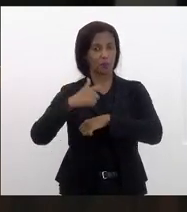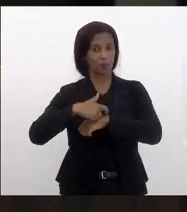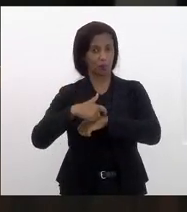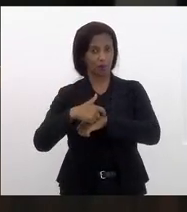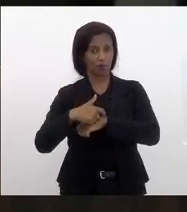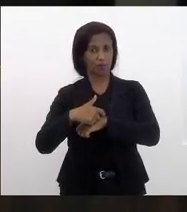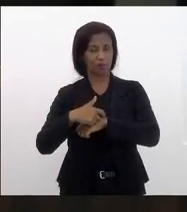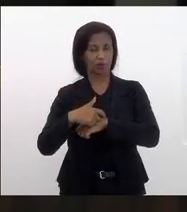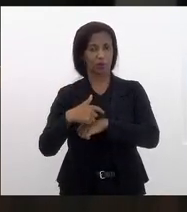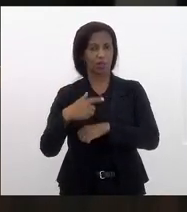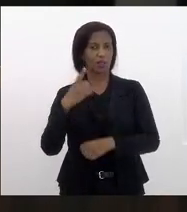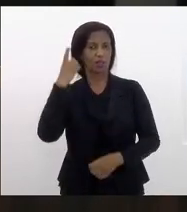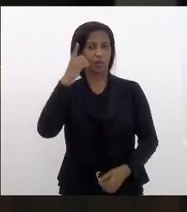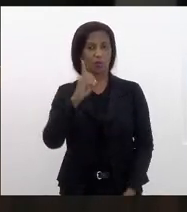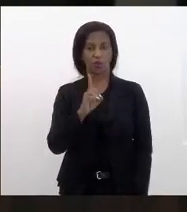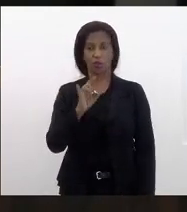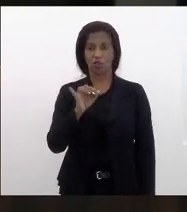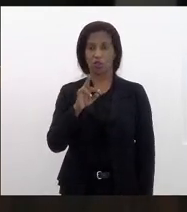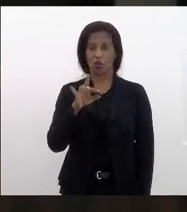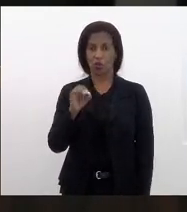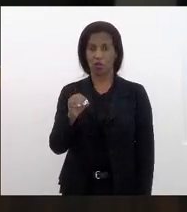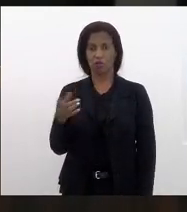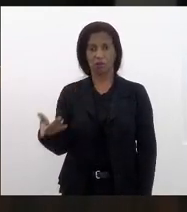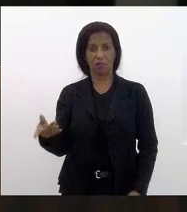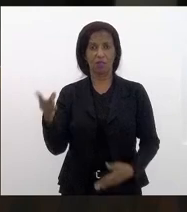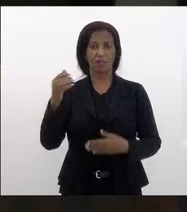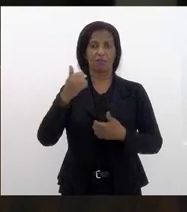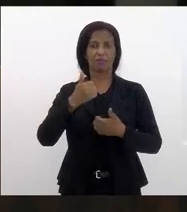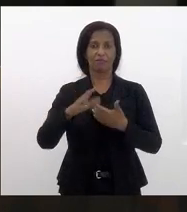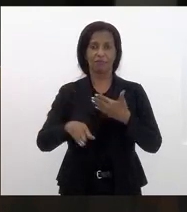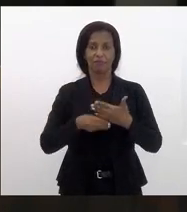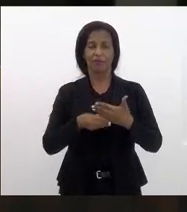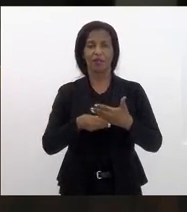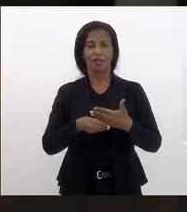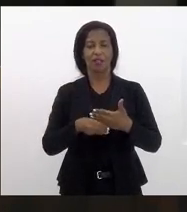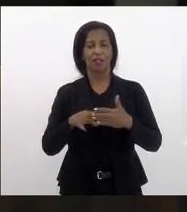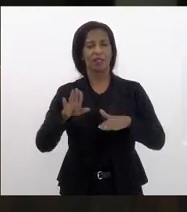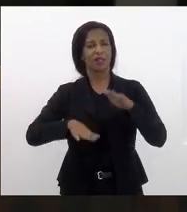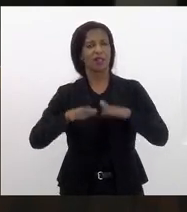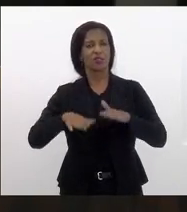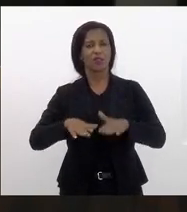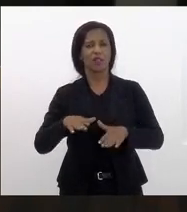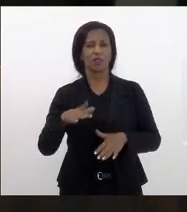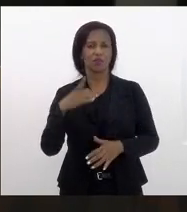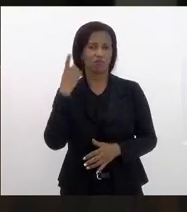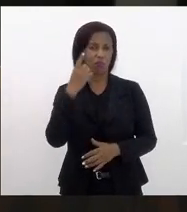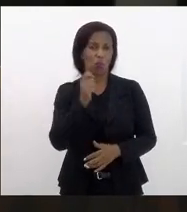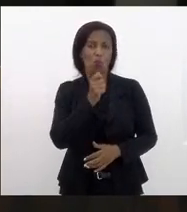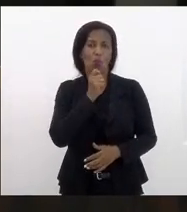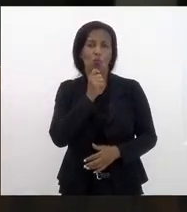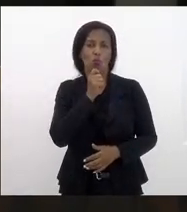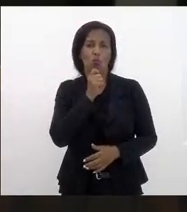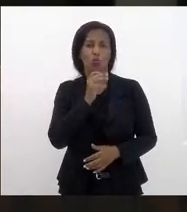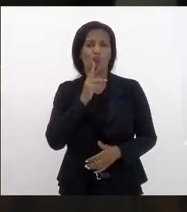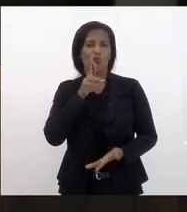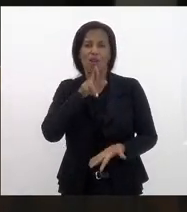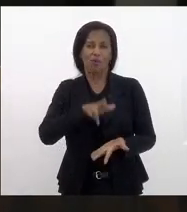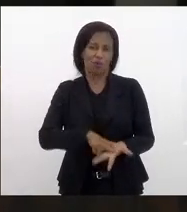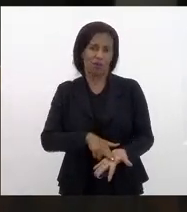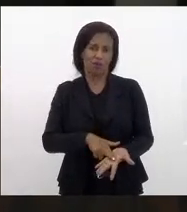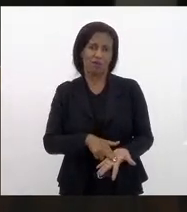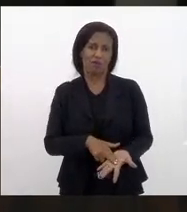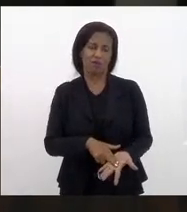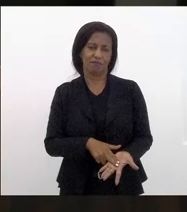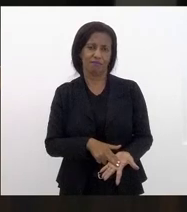deputado Dionísio, dessa recomposição. E muitas vezes, esses parlamentares não terem esse reconhecimento.